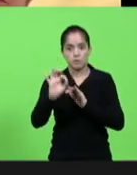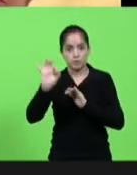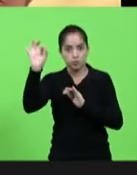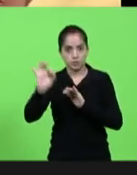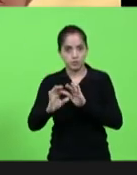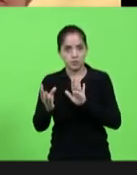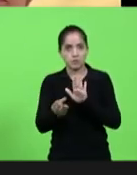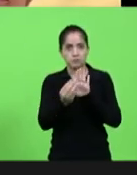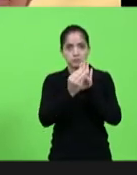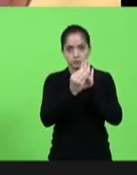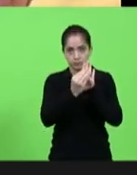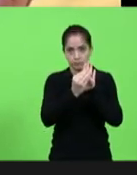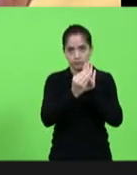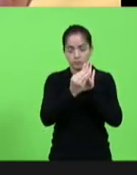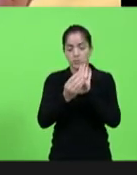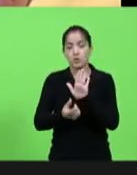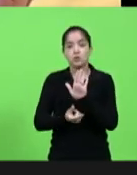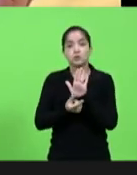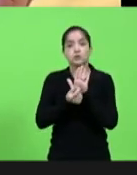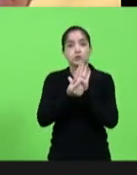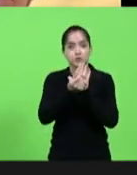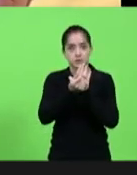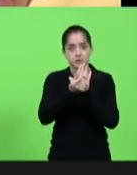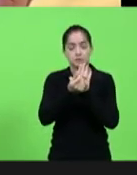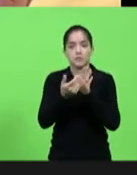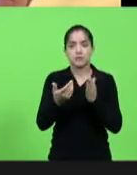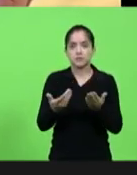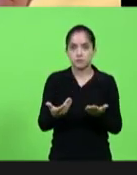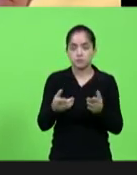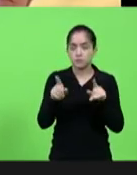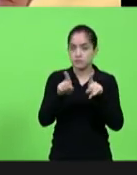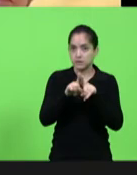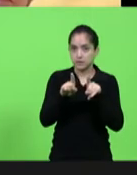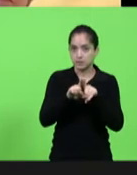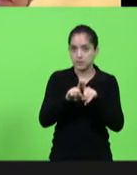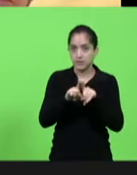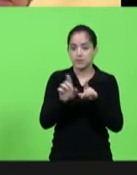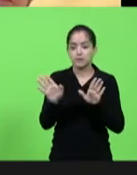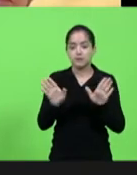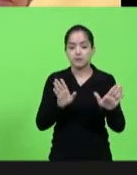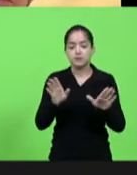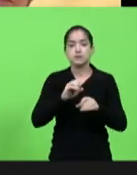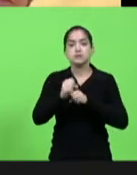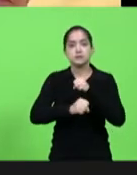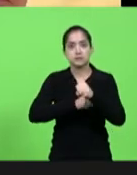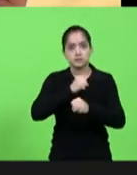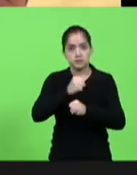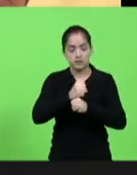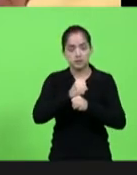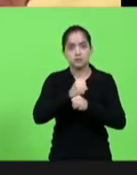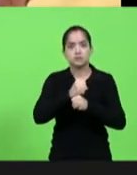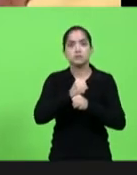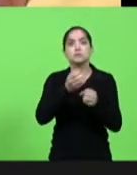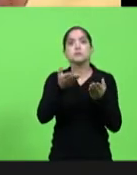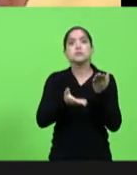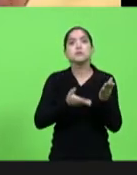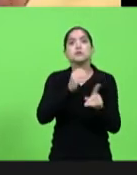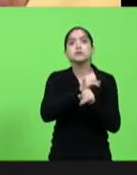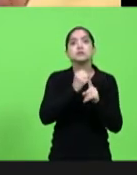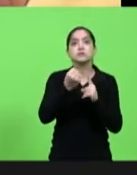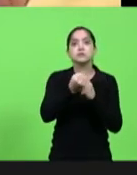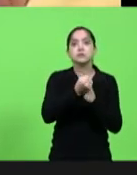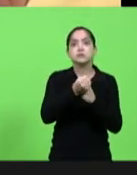líquida corrente do orçamento da assistência, e também em ano de Conferência da Assistência Social, com a